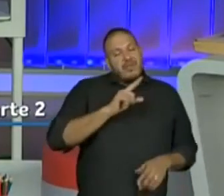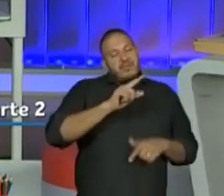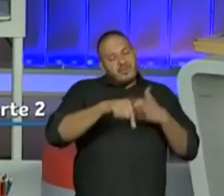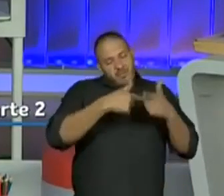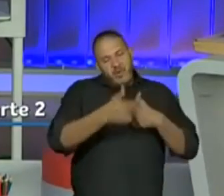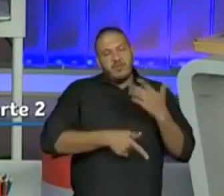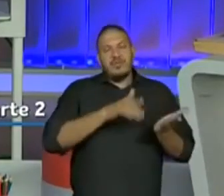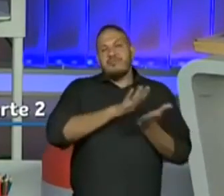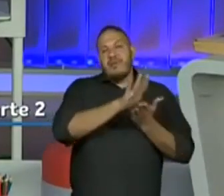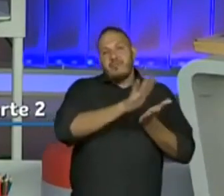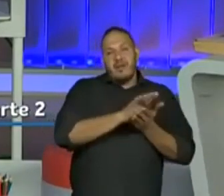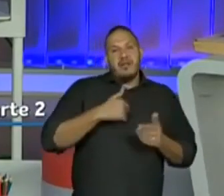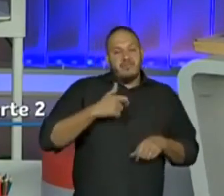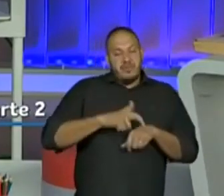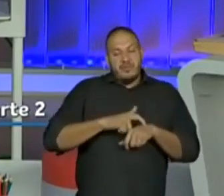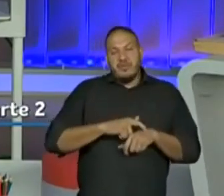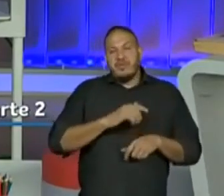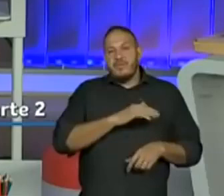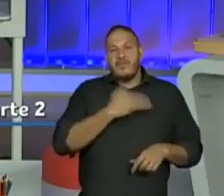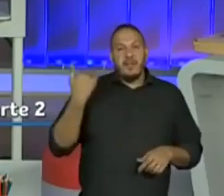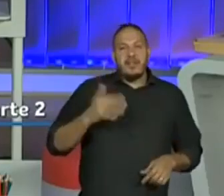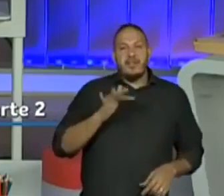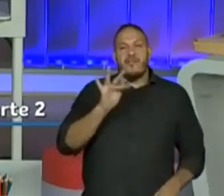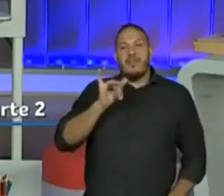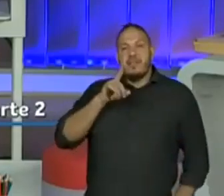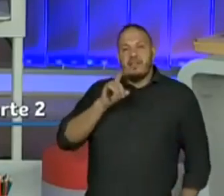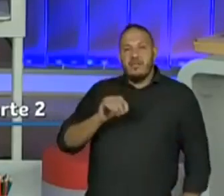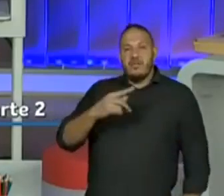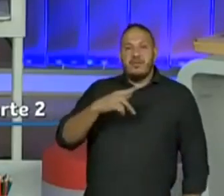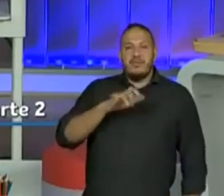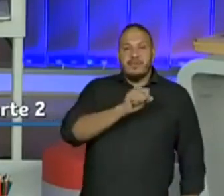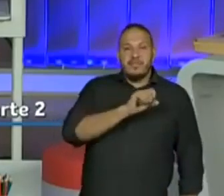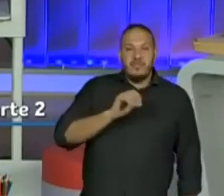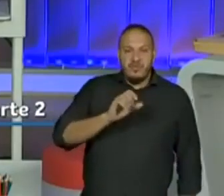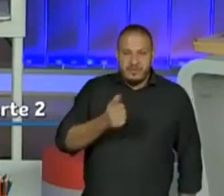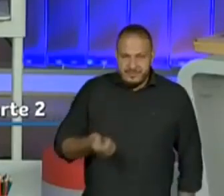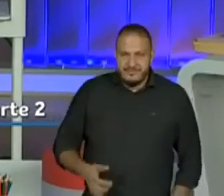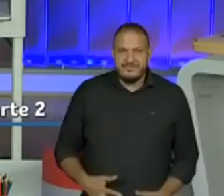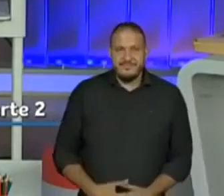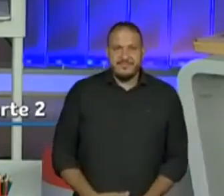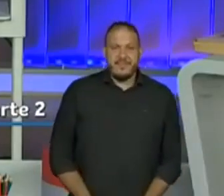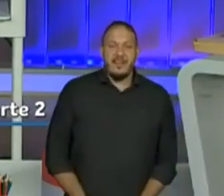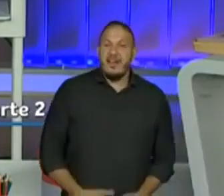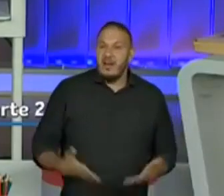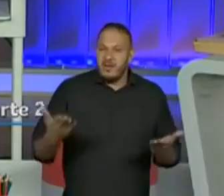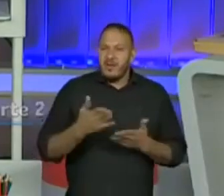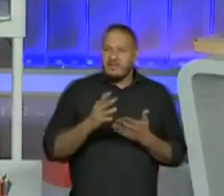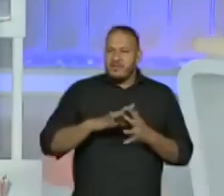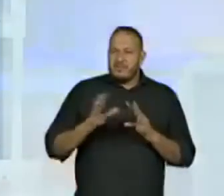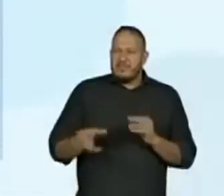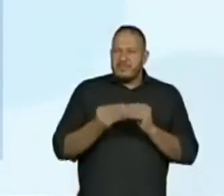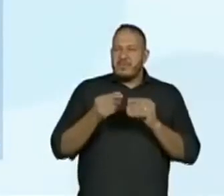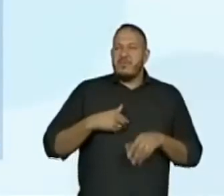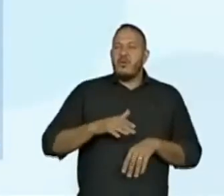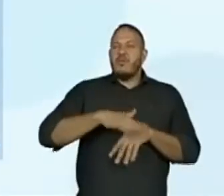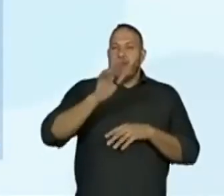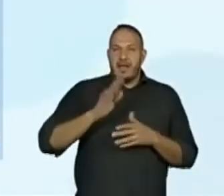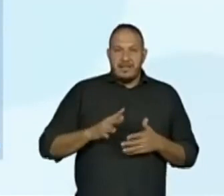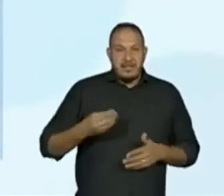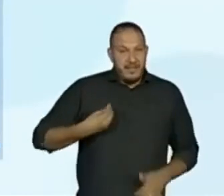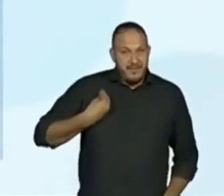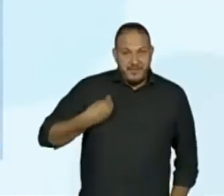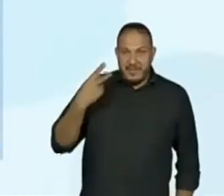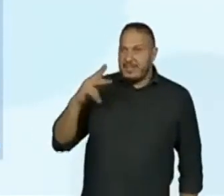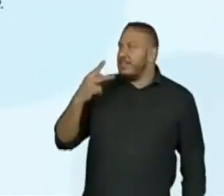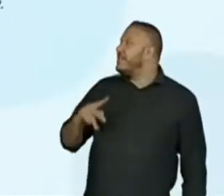do falecimento do Fernando Pessoa. Vamos falar mais um pouquinho da obra, que ele tem uma curiosidade interessantíssima. Da obra não, da vida